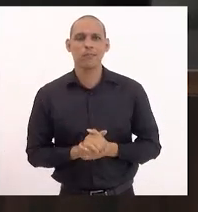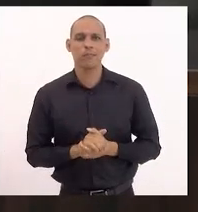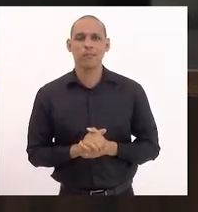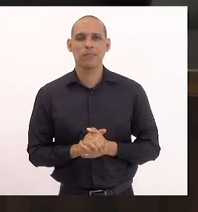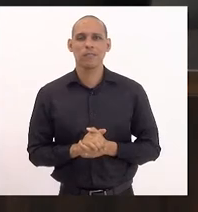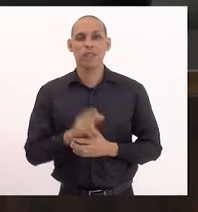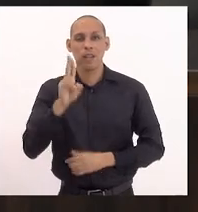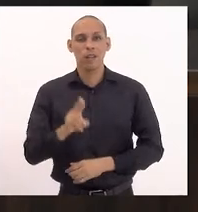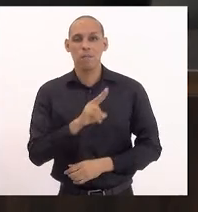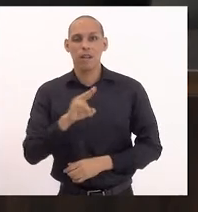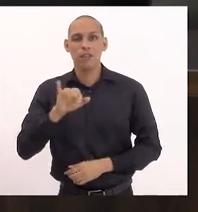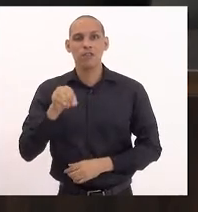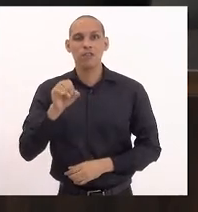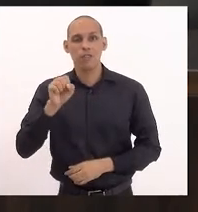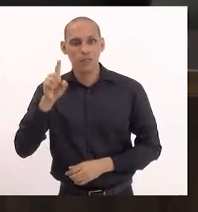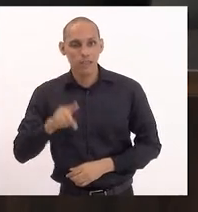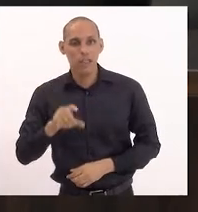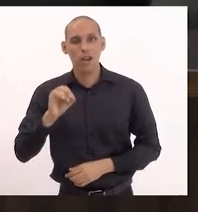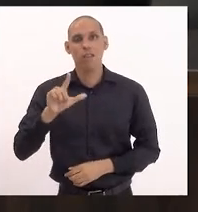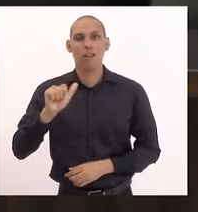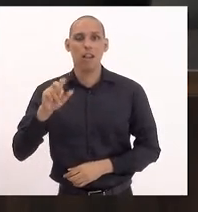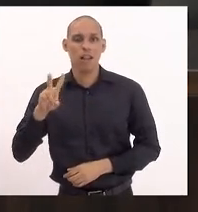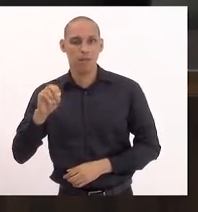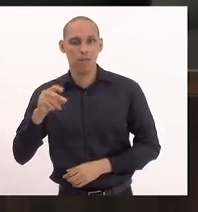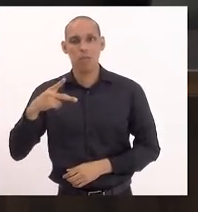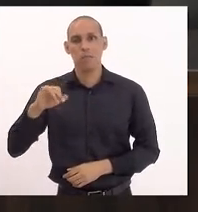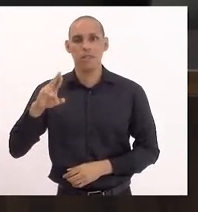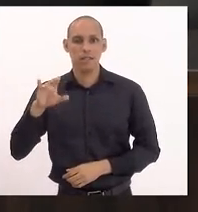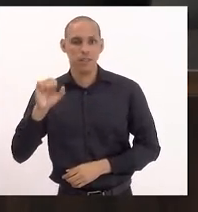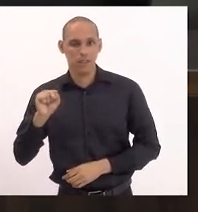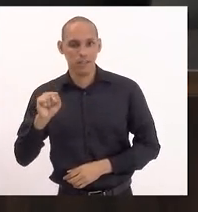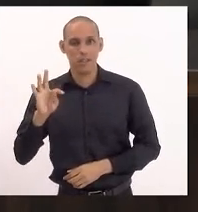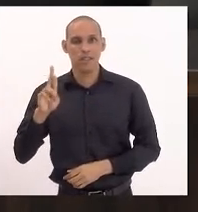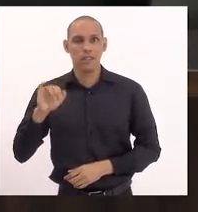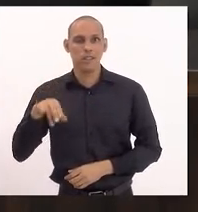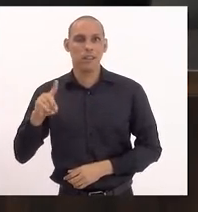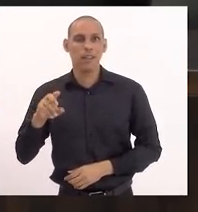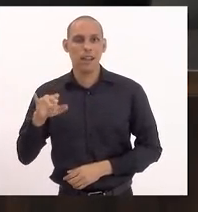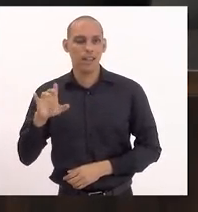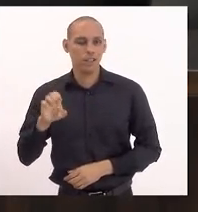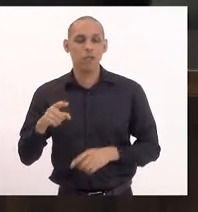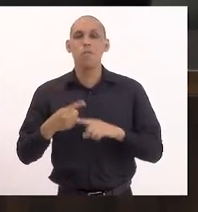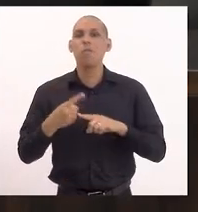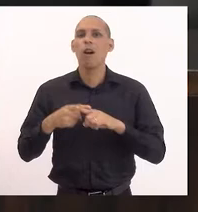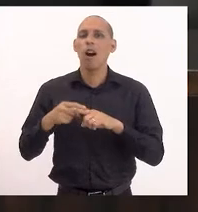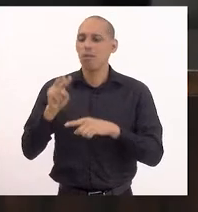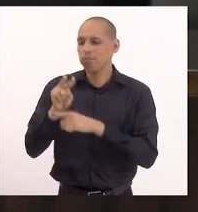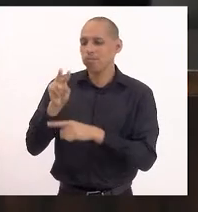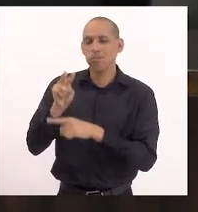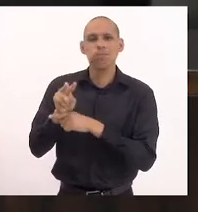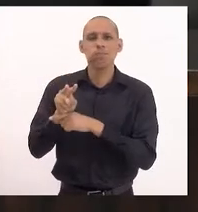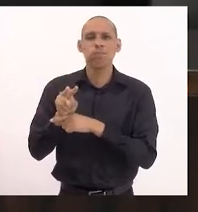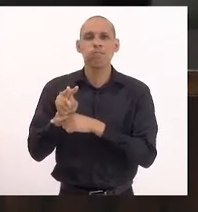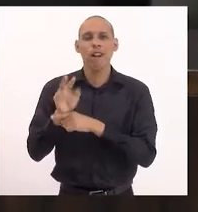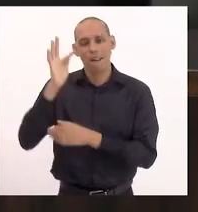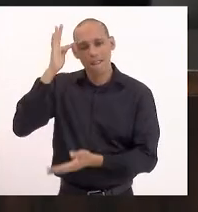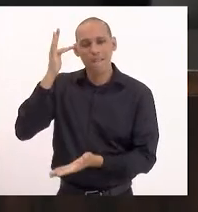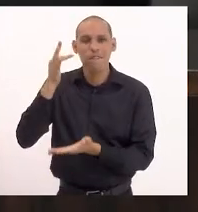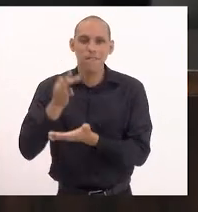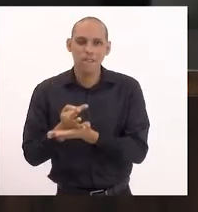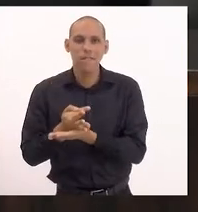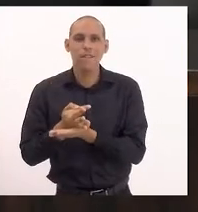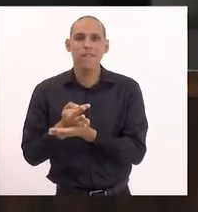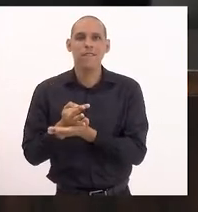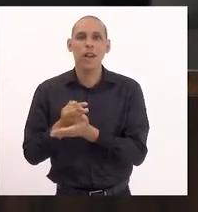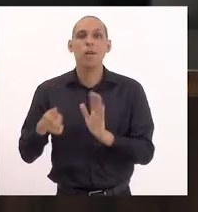Padre José Olavo Pires Trindade, pela incansável defesa da fé e da sã doutrina católica.